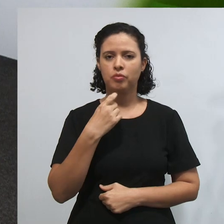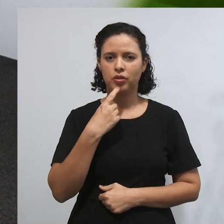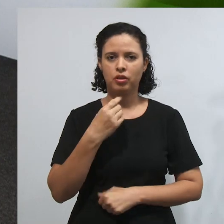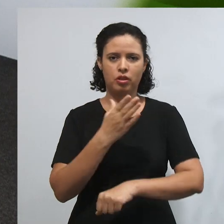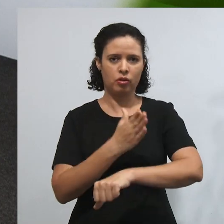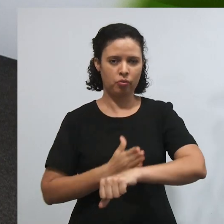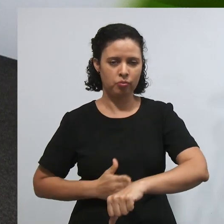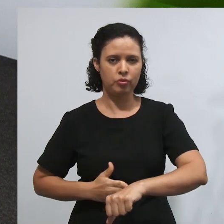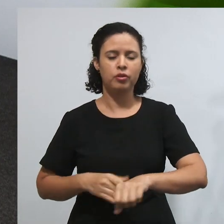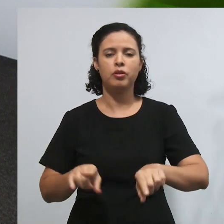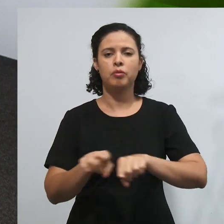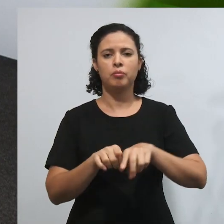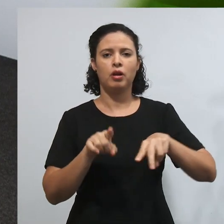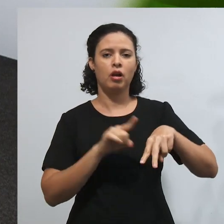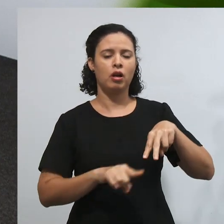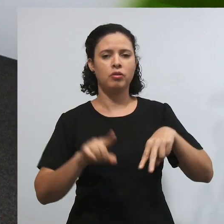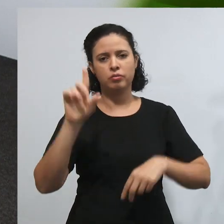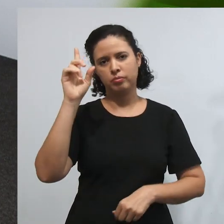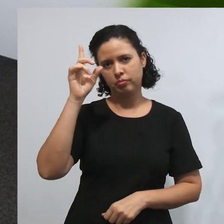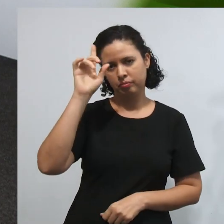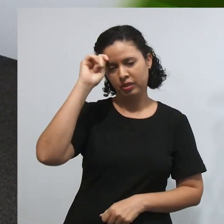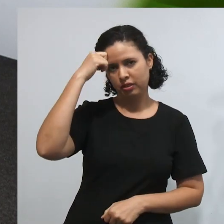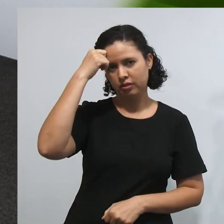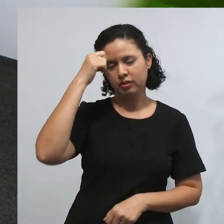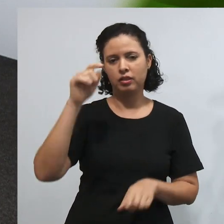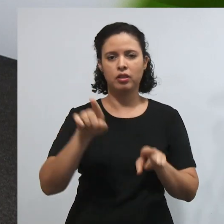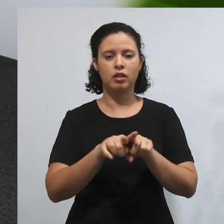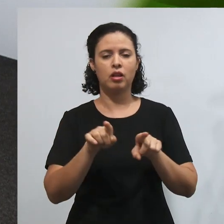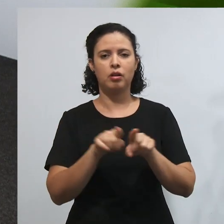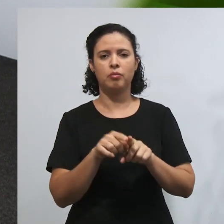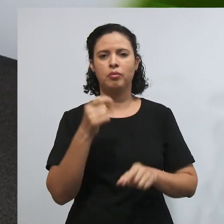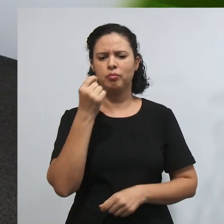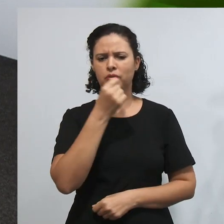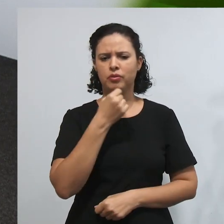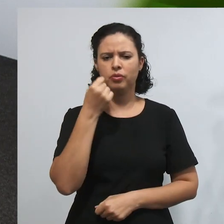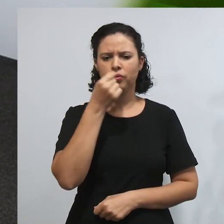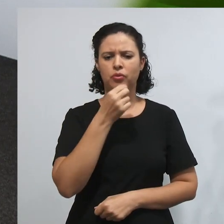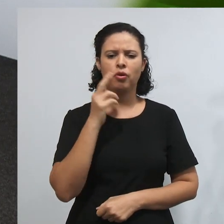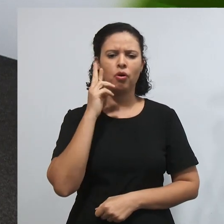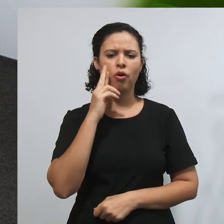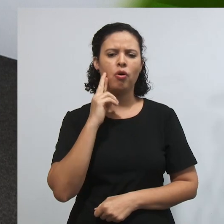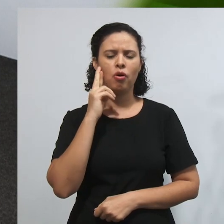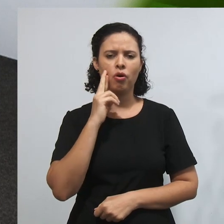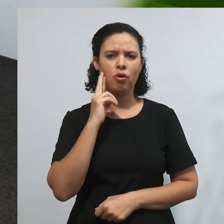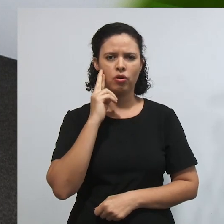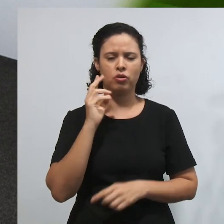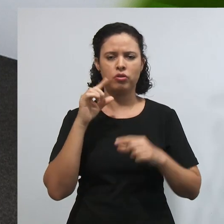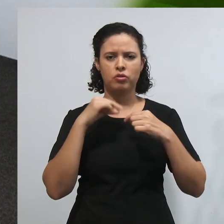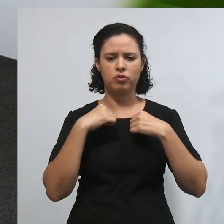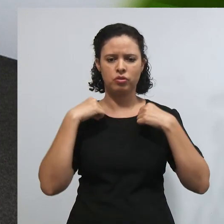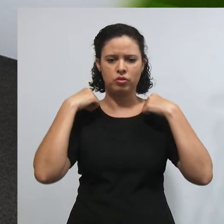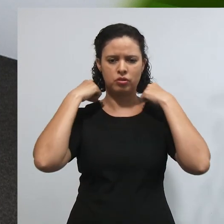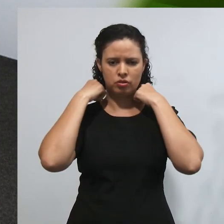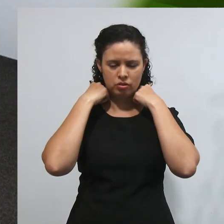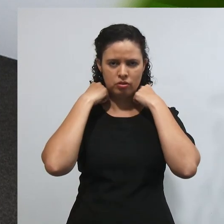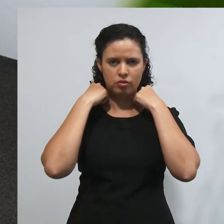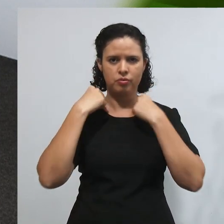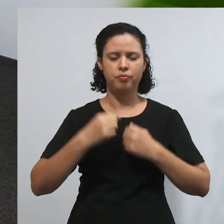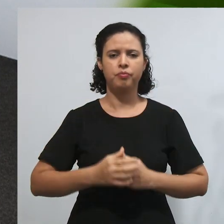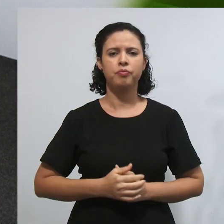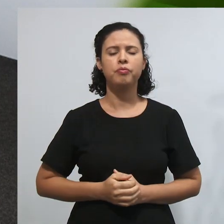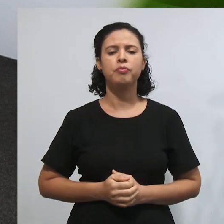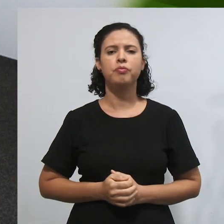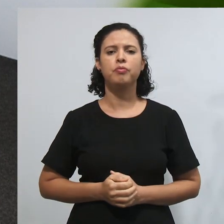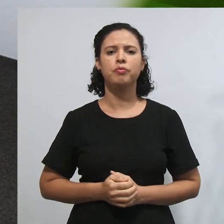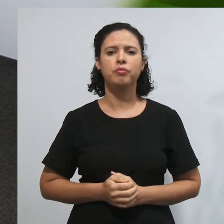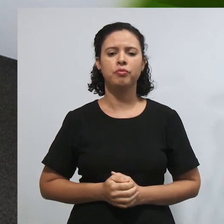comprida, uma calça preta, estou também com um batom rosa e uma correntinha dourada bem próxima do pescoço.